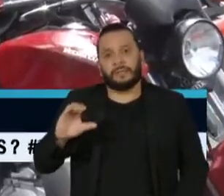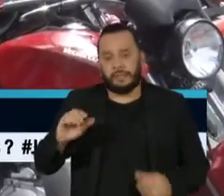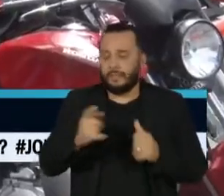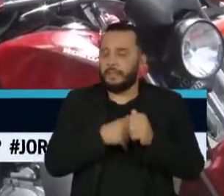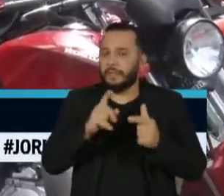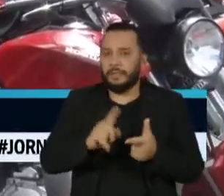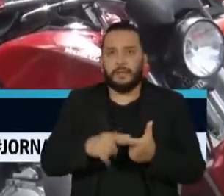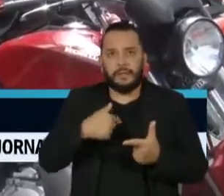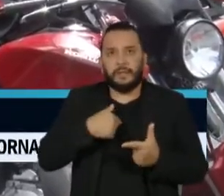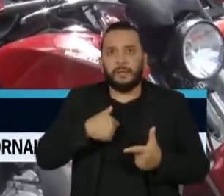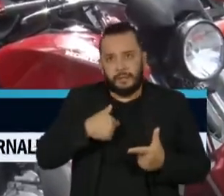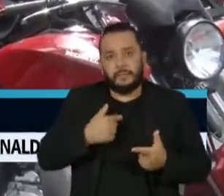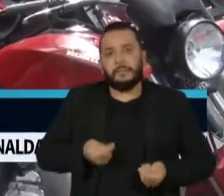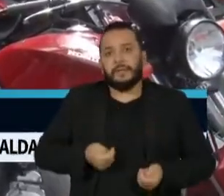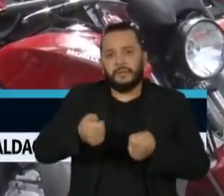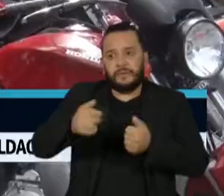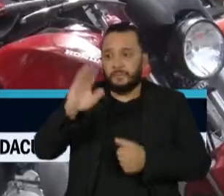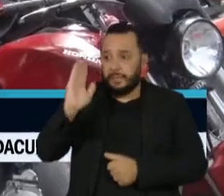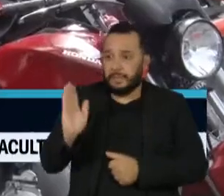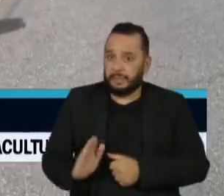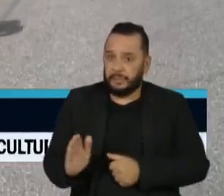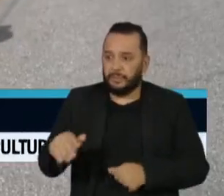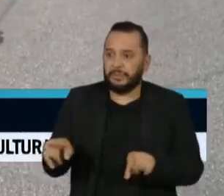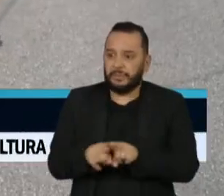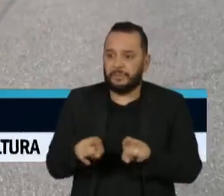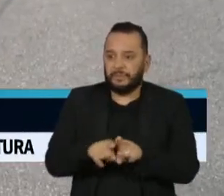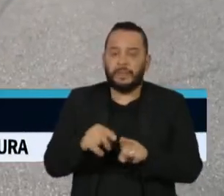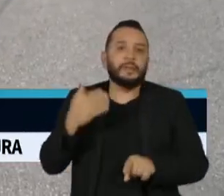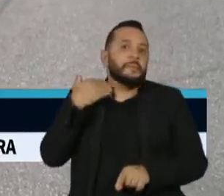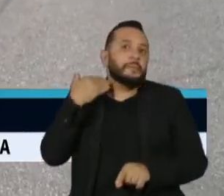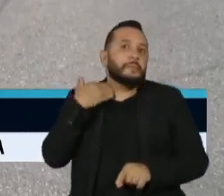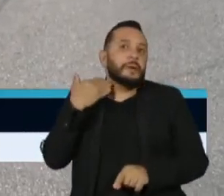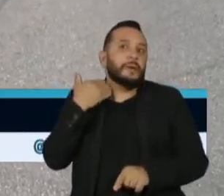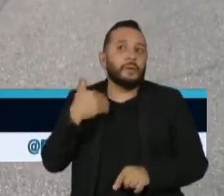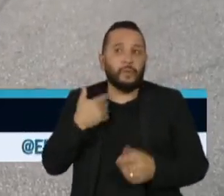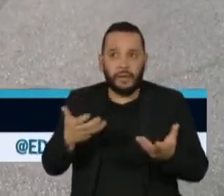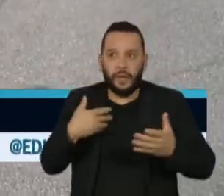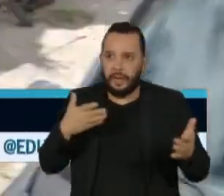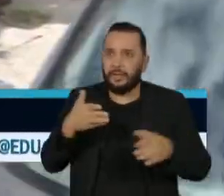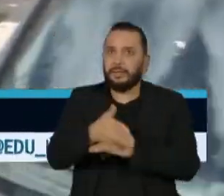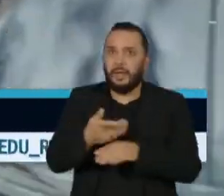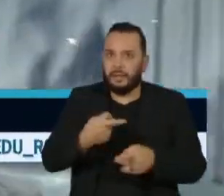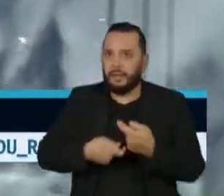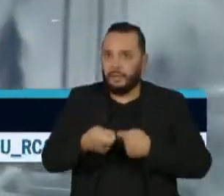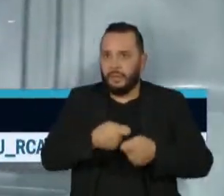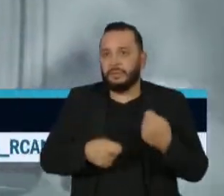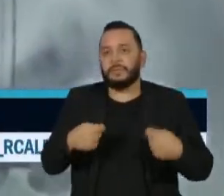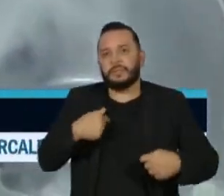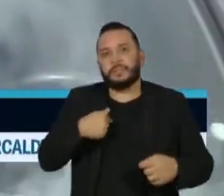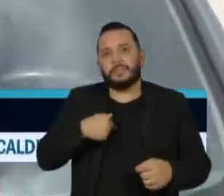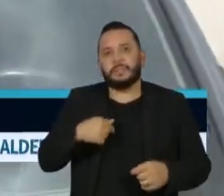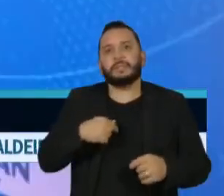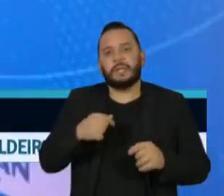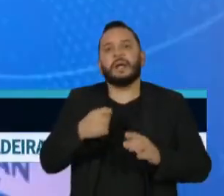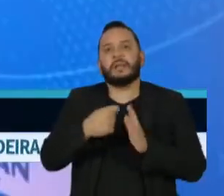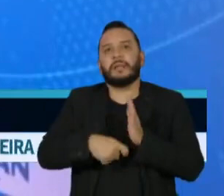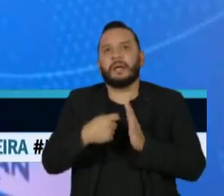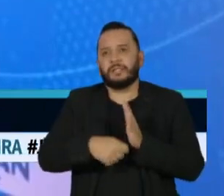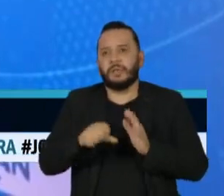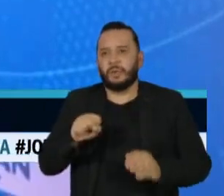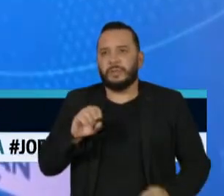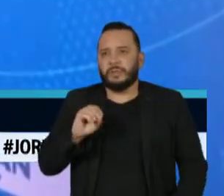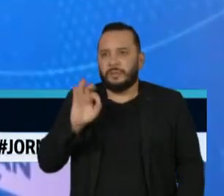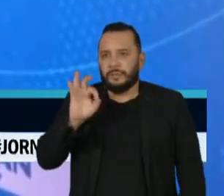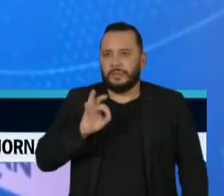Pequenos bancos que já decidiram entrar no negócio devem oferecer uma taxa na casa dos 80% ao ano. É